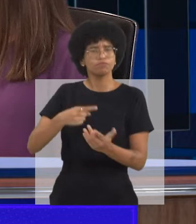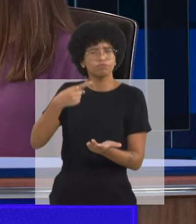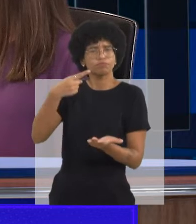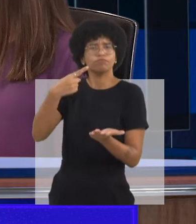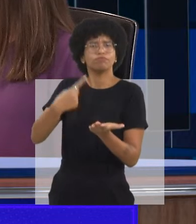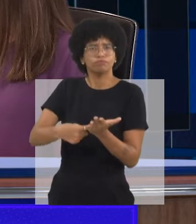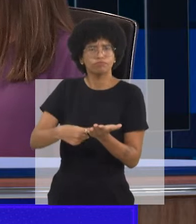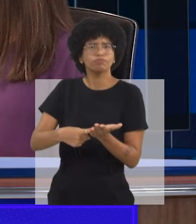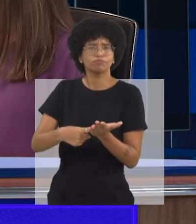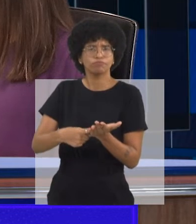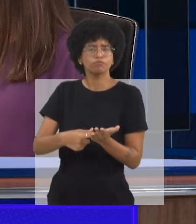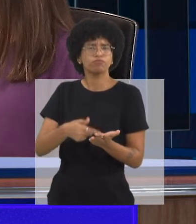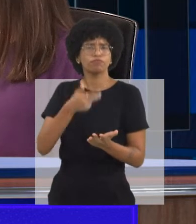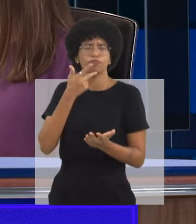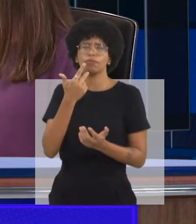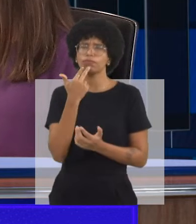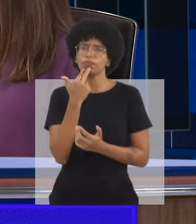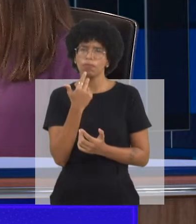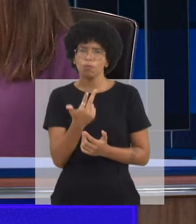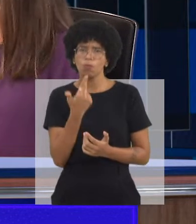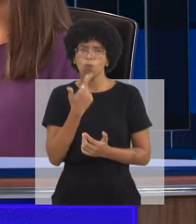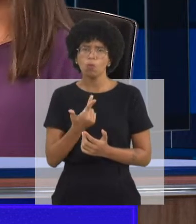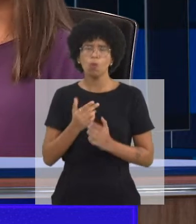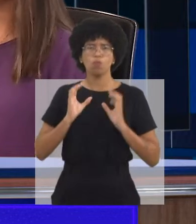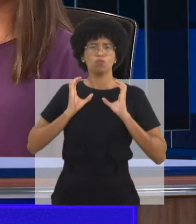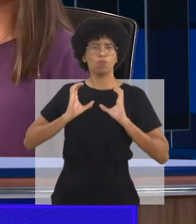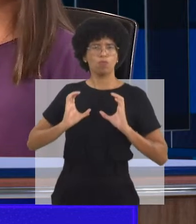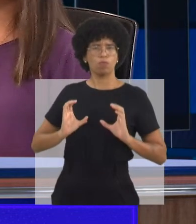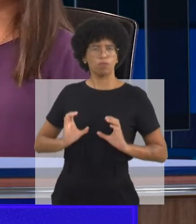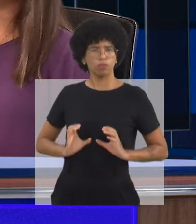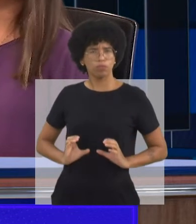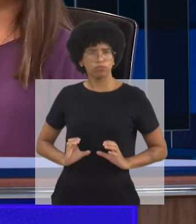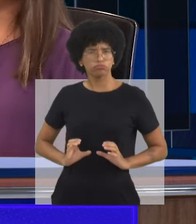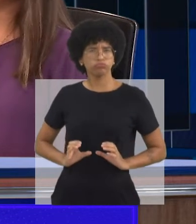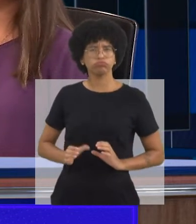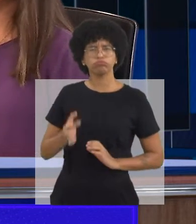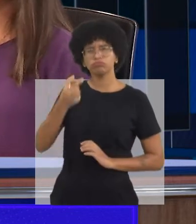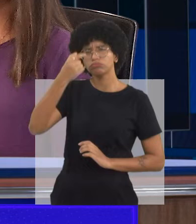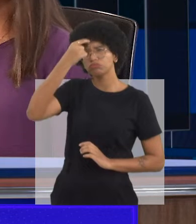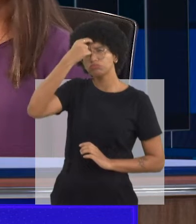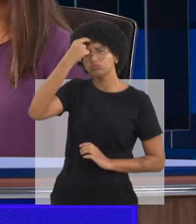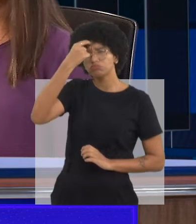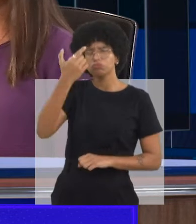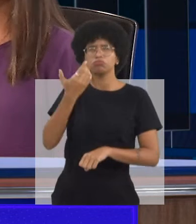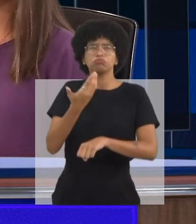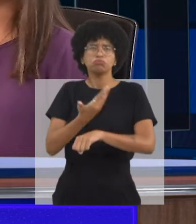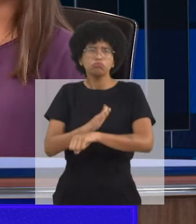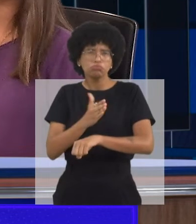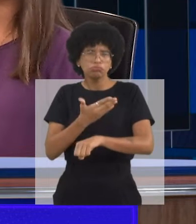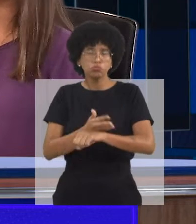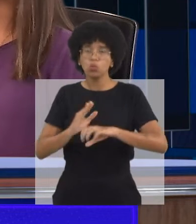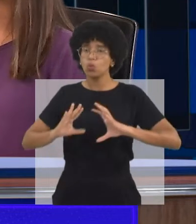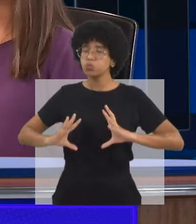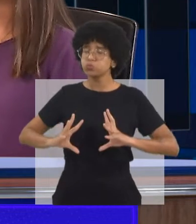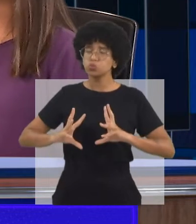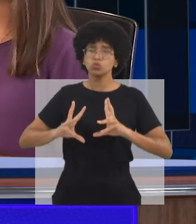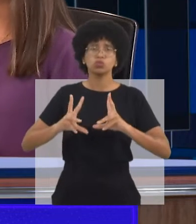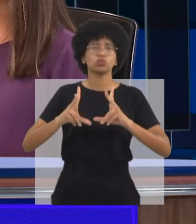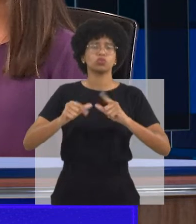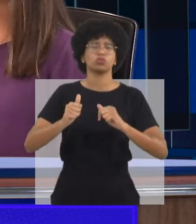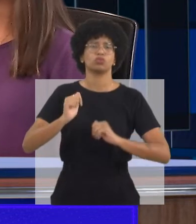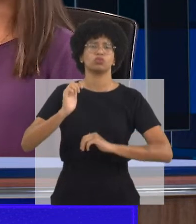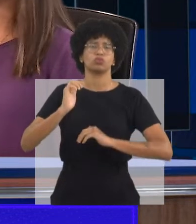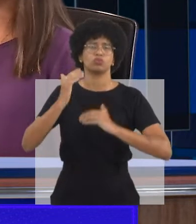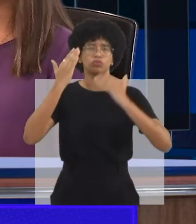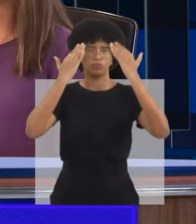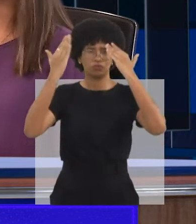necessário para o atendimento dessas crianças. Sim, nós estamos dentro da lista de profissionais da